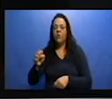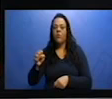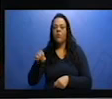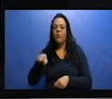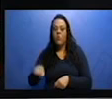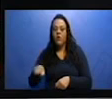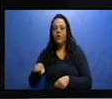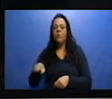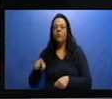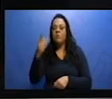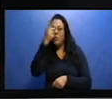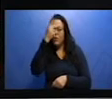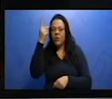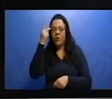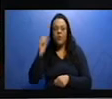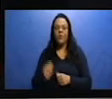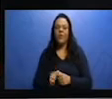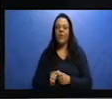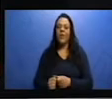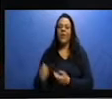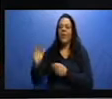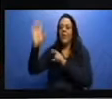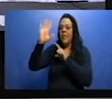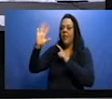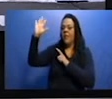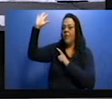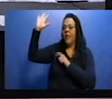da região central aí da nossa cidade.